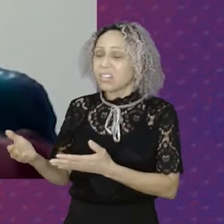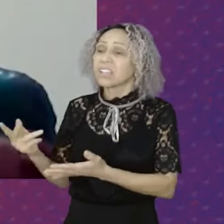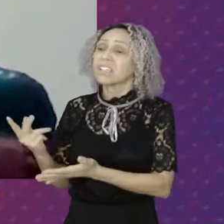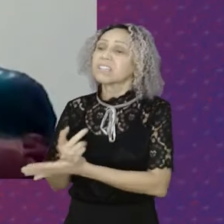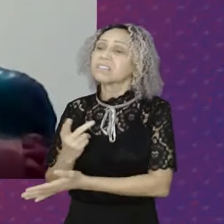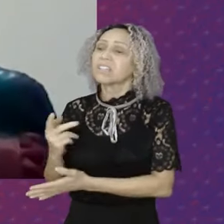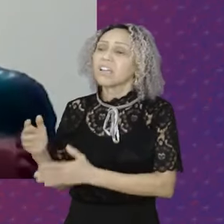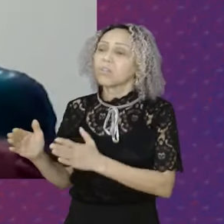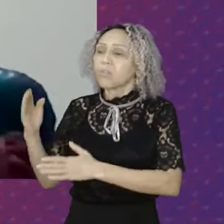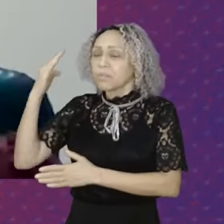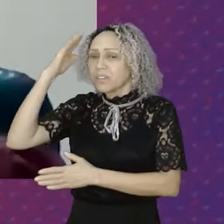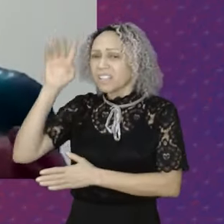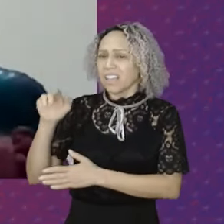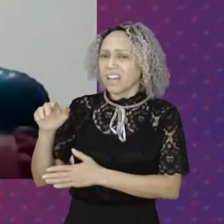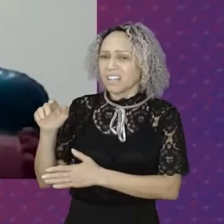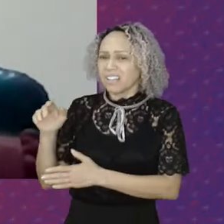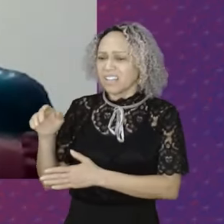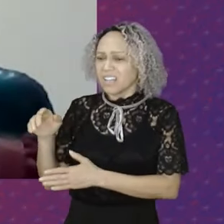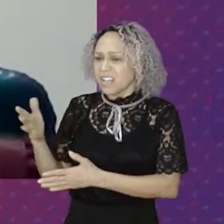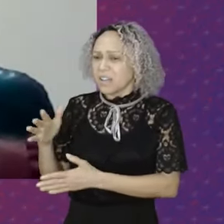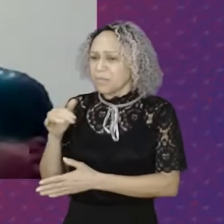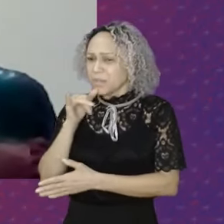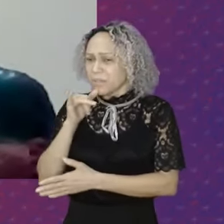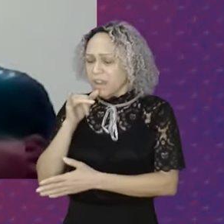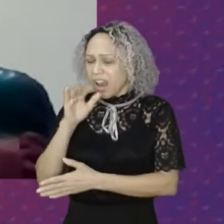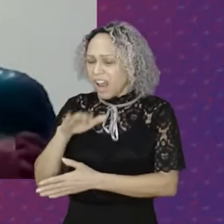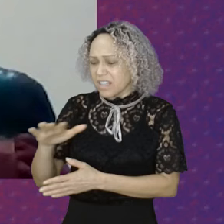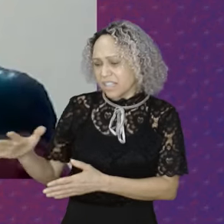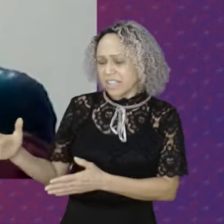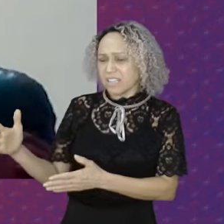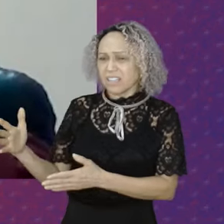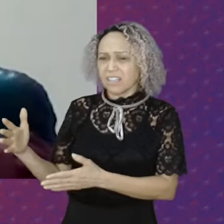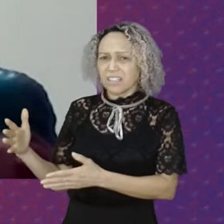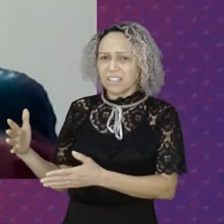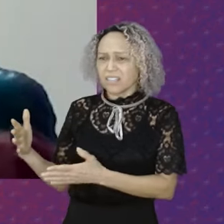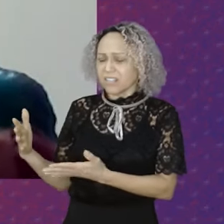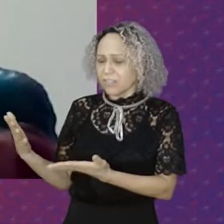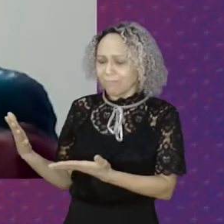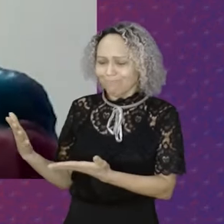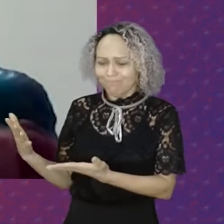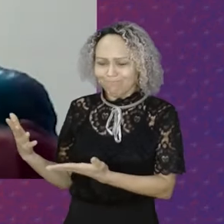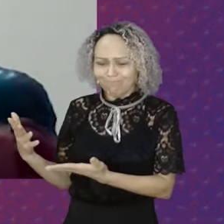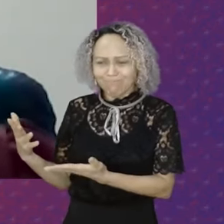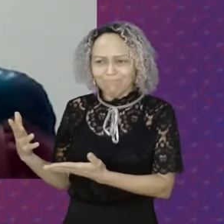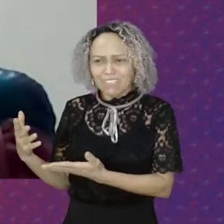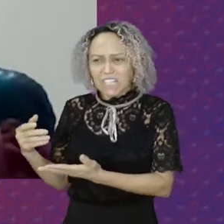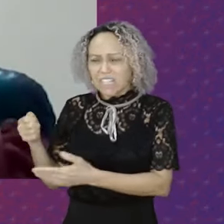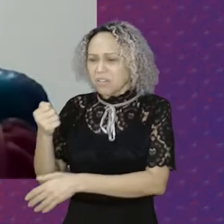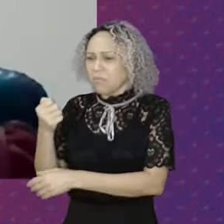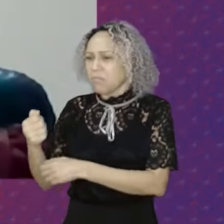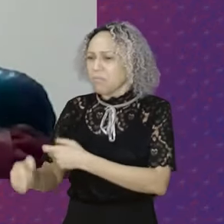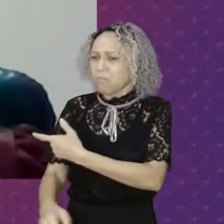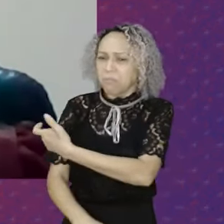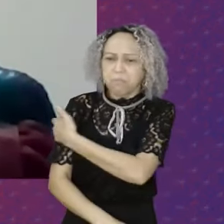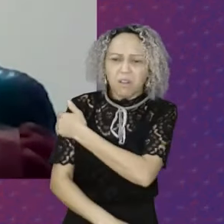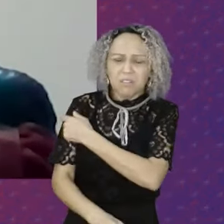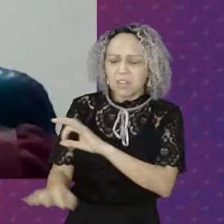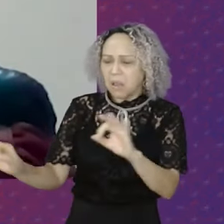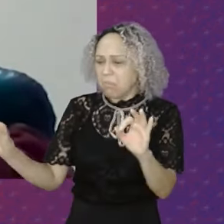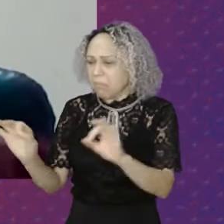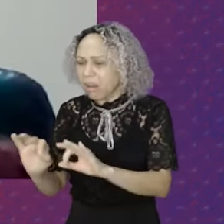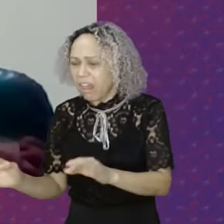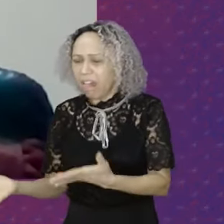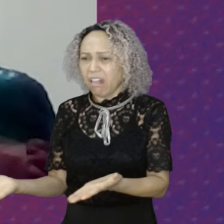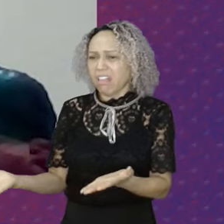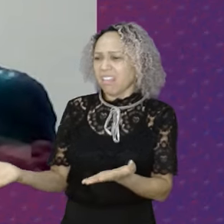aí não foi só Fruto da pandemia É claro que a pandemia Trouxe isso Muito forte Mas Isso acabou Sendo também